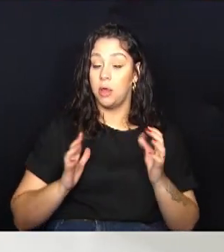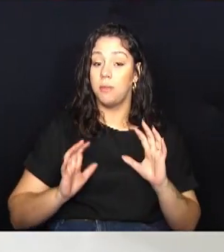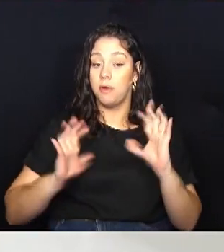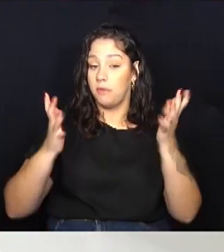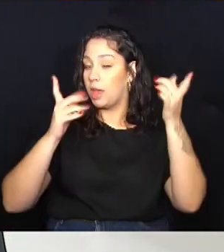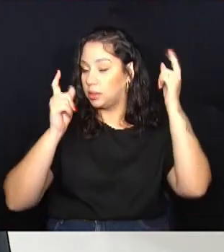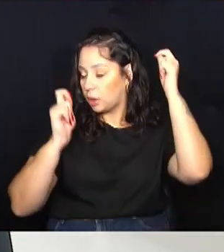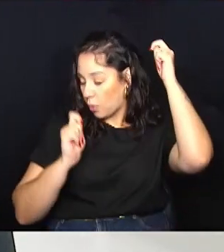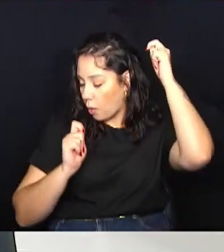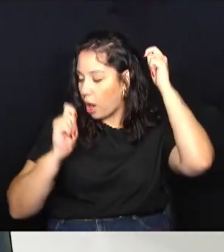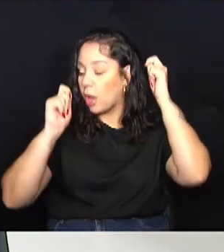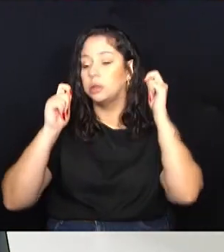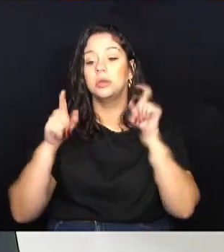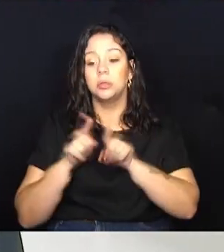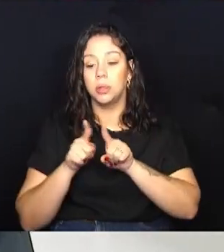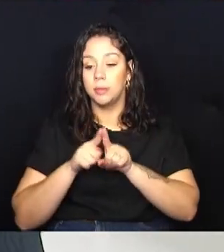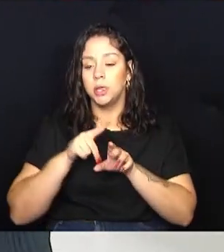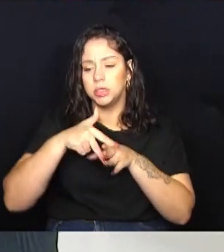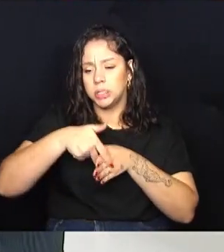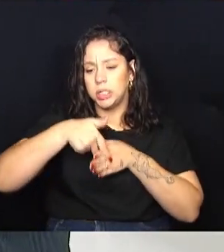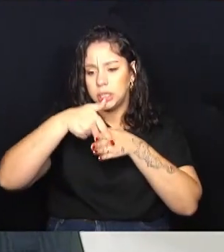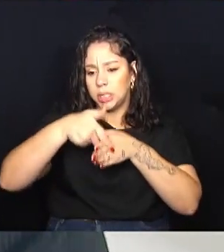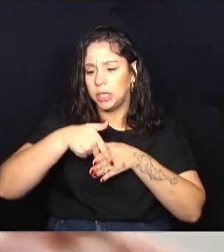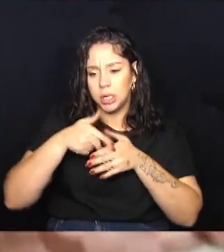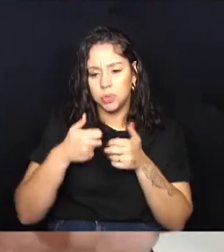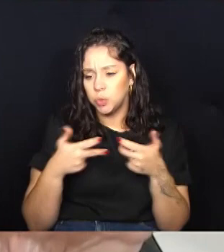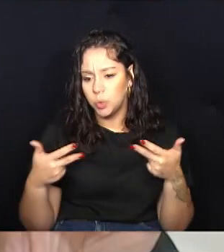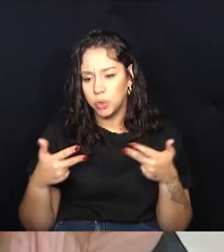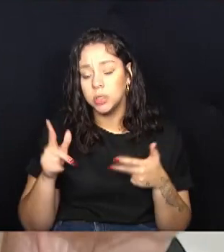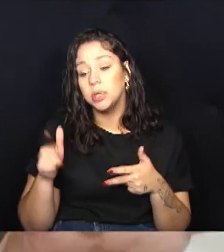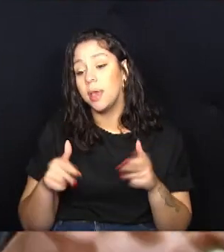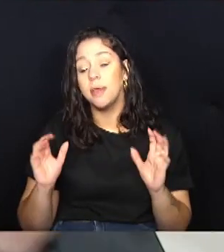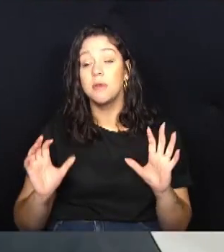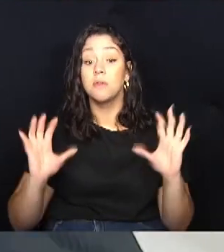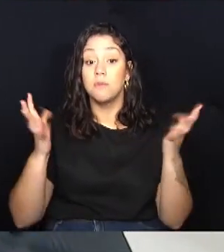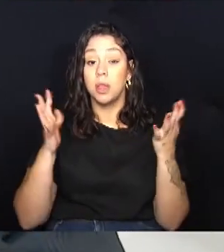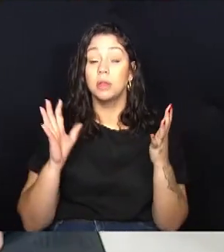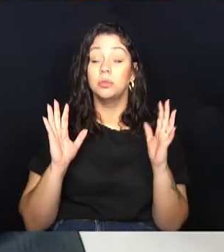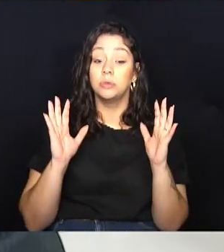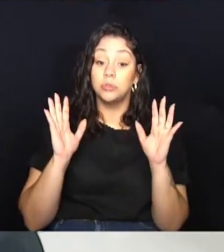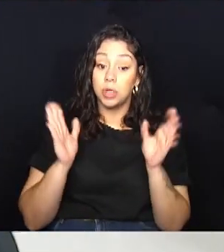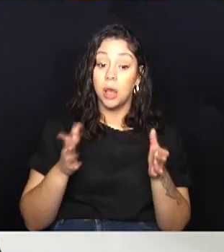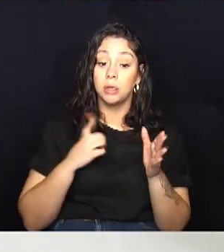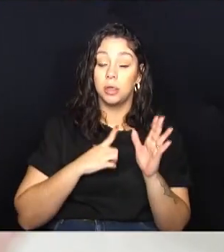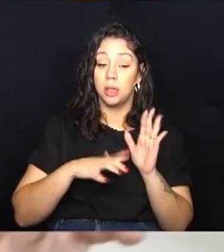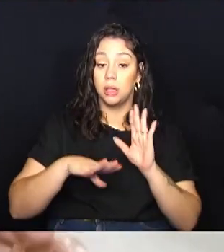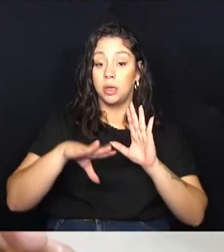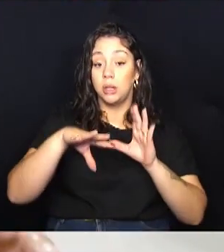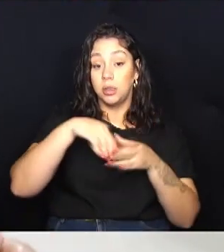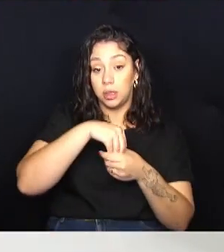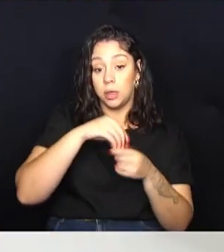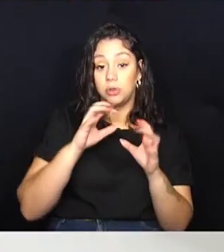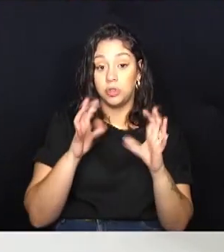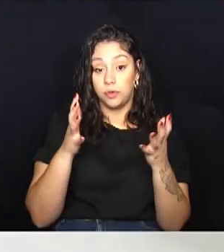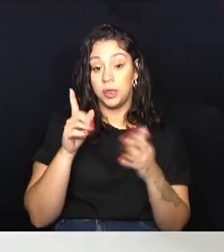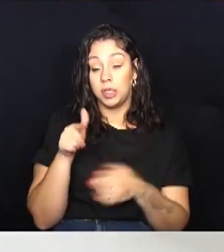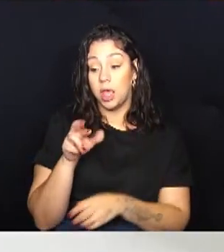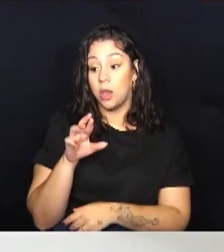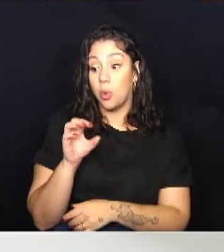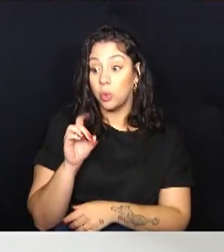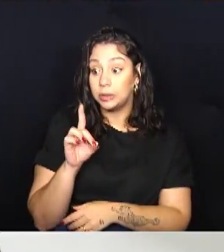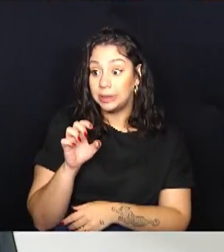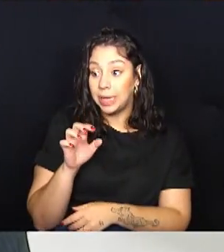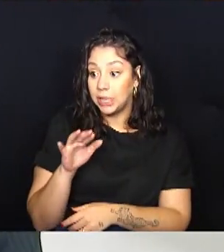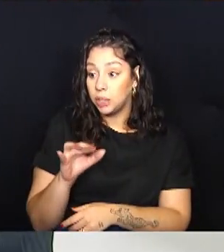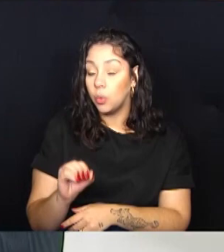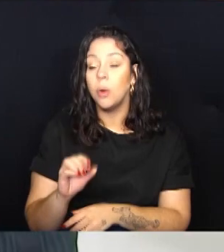sou a favor de um festival sertanejo e todos os outros eventos que existem dentro dessas festas que se constituem rodeio, mas